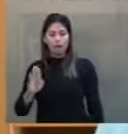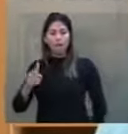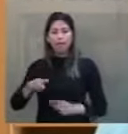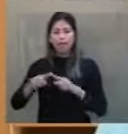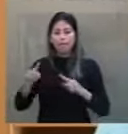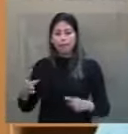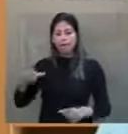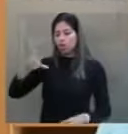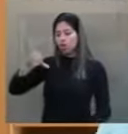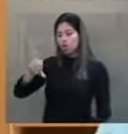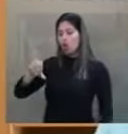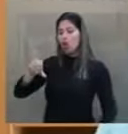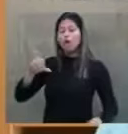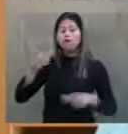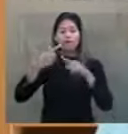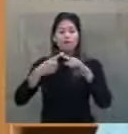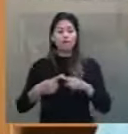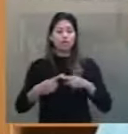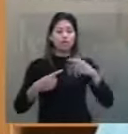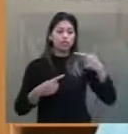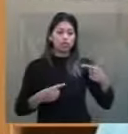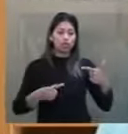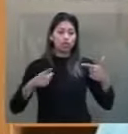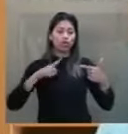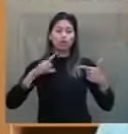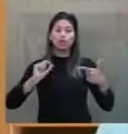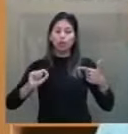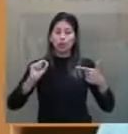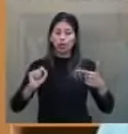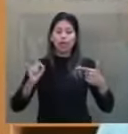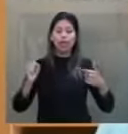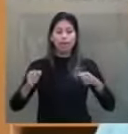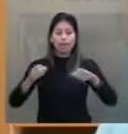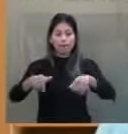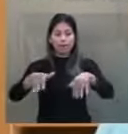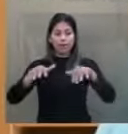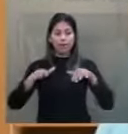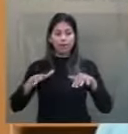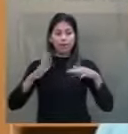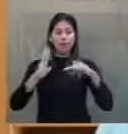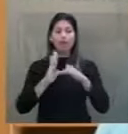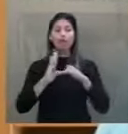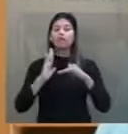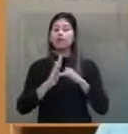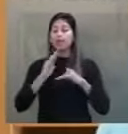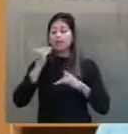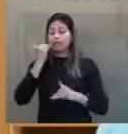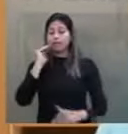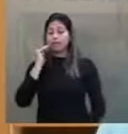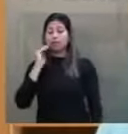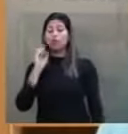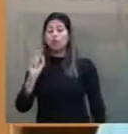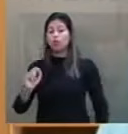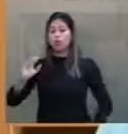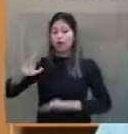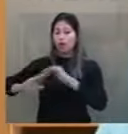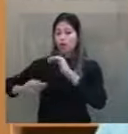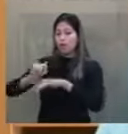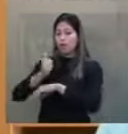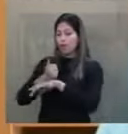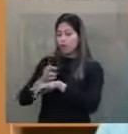votos a dois, o Plenário Supremo Tribunal Federal entendeu que os defensores públicos